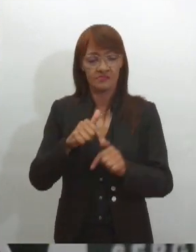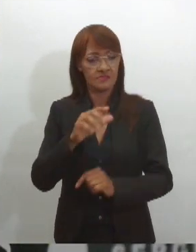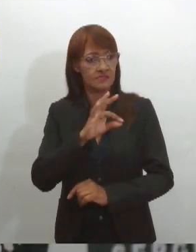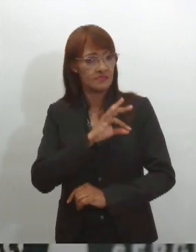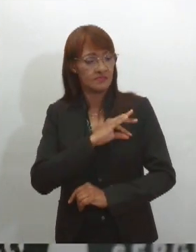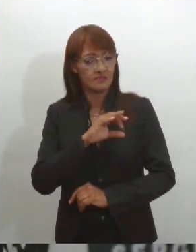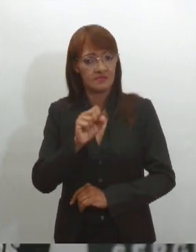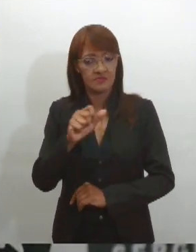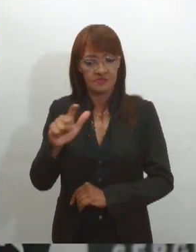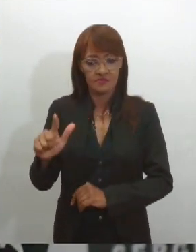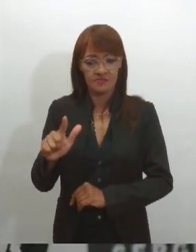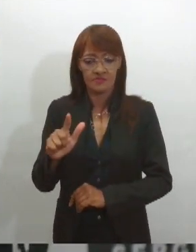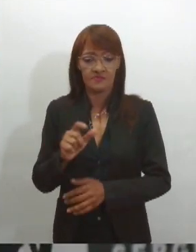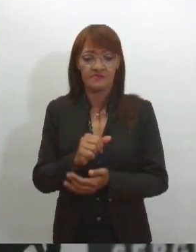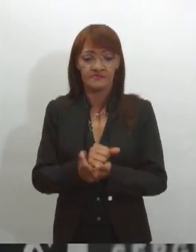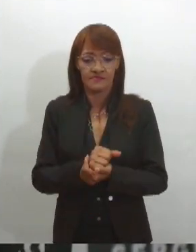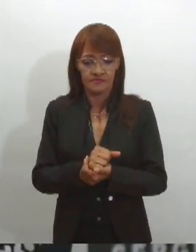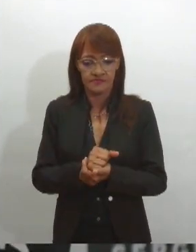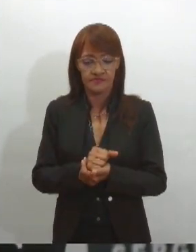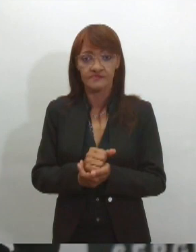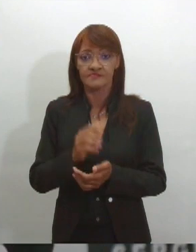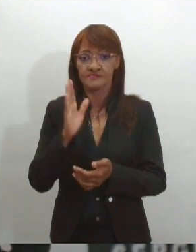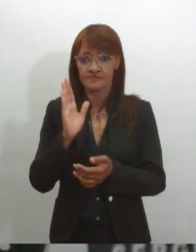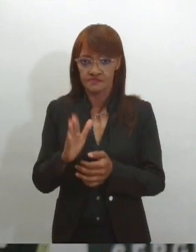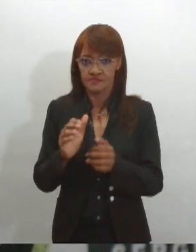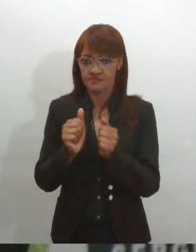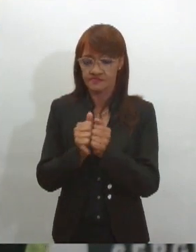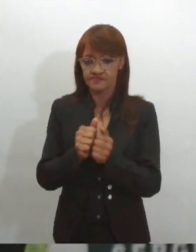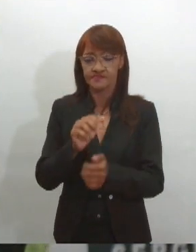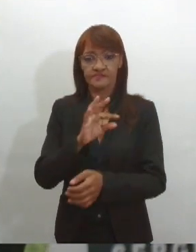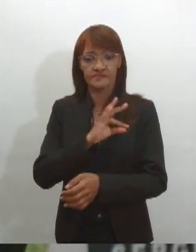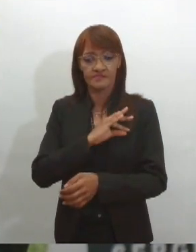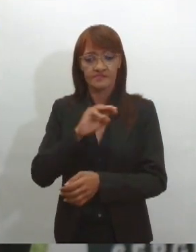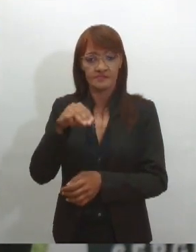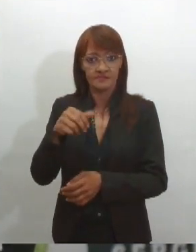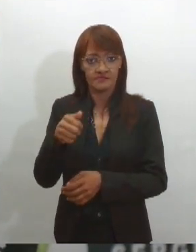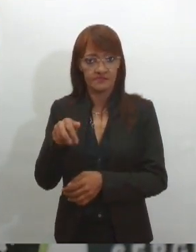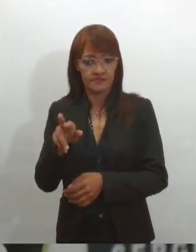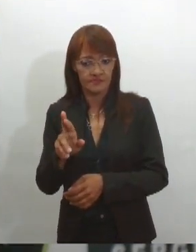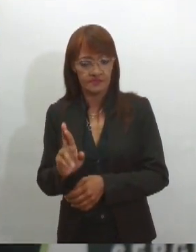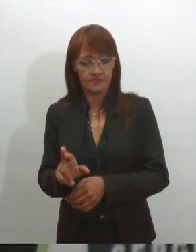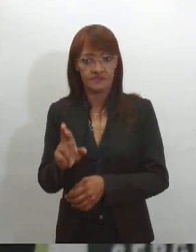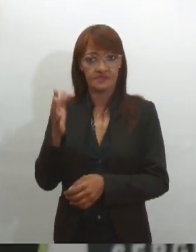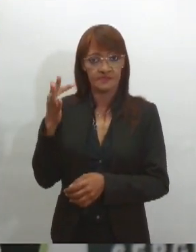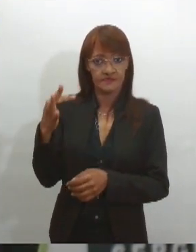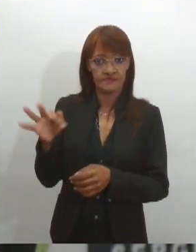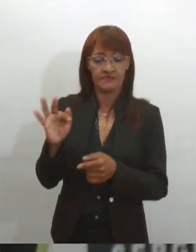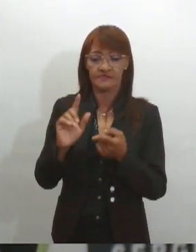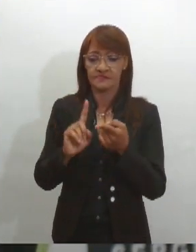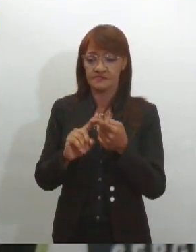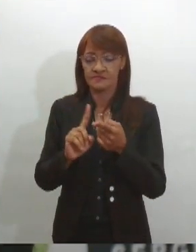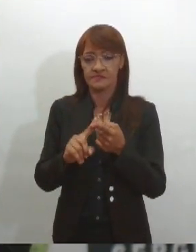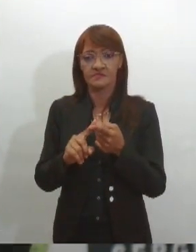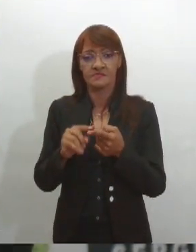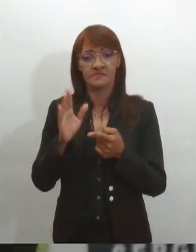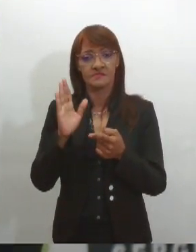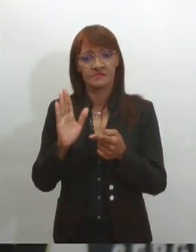junto com a Polícia Militar, Polícia Rodoviária Federal, com apoio das perícias,